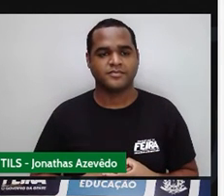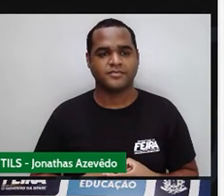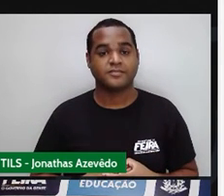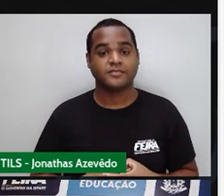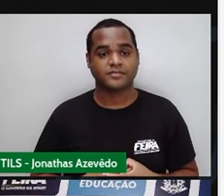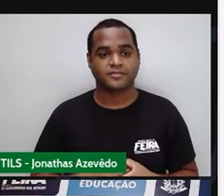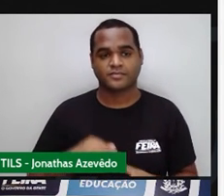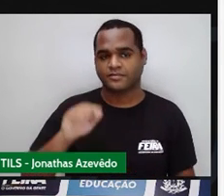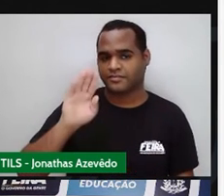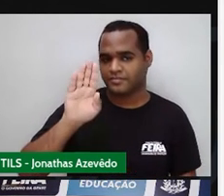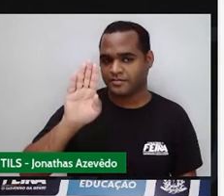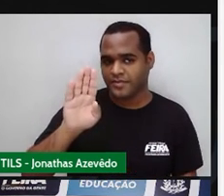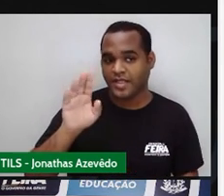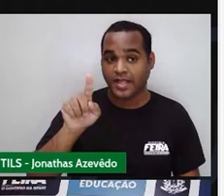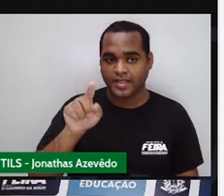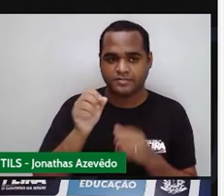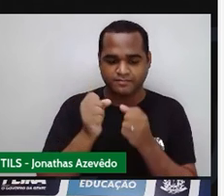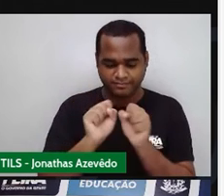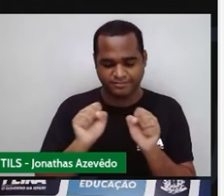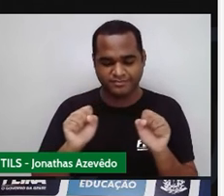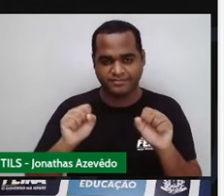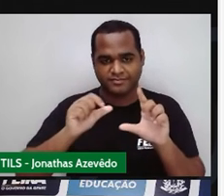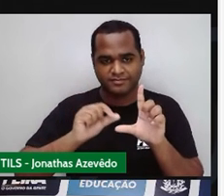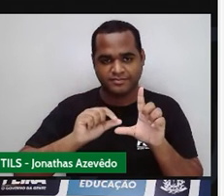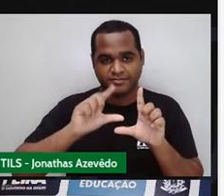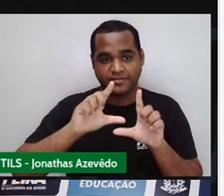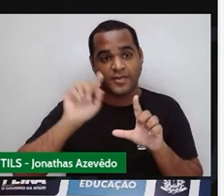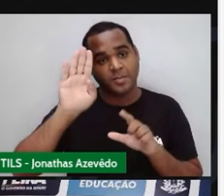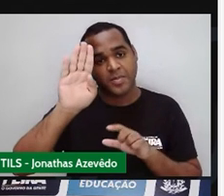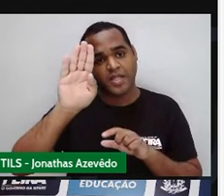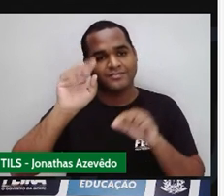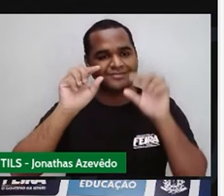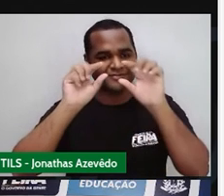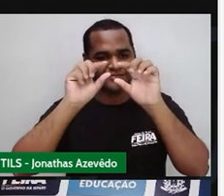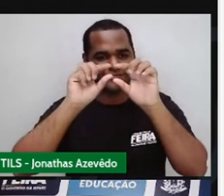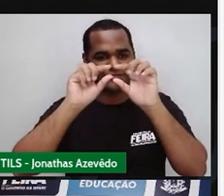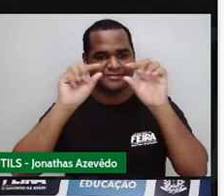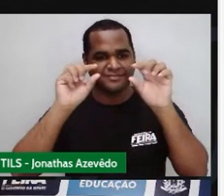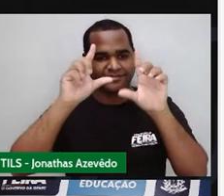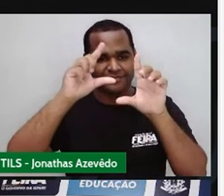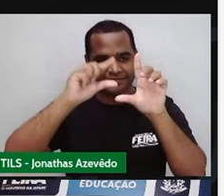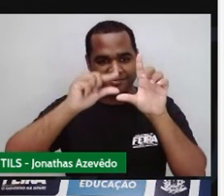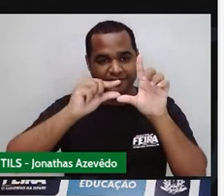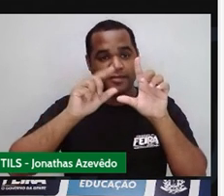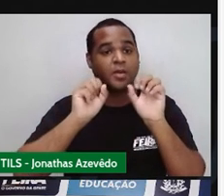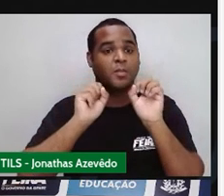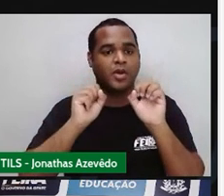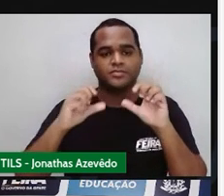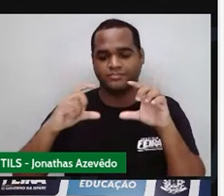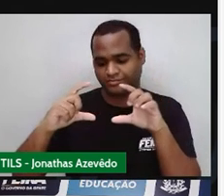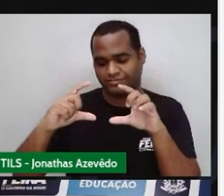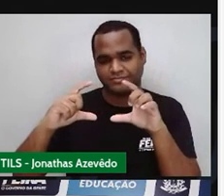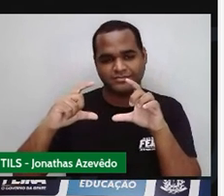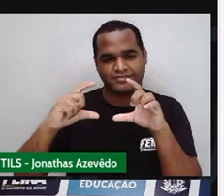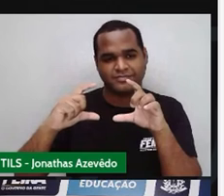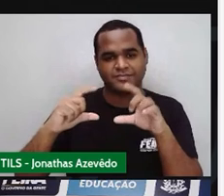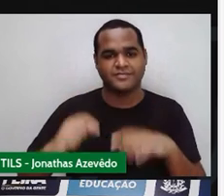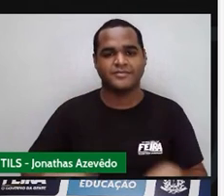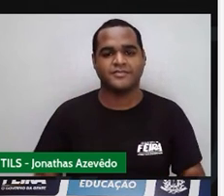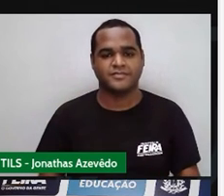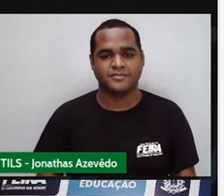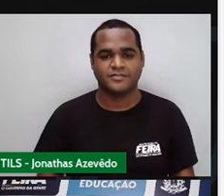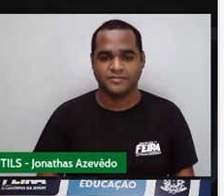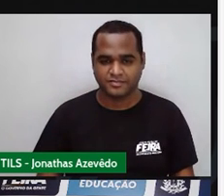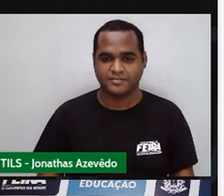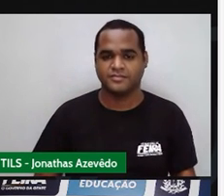O B, o B maior e o B menor, a gente pode colocar dentro de um parêntese. Uma